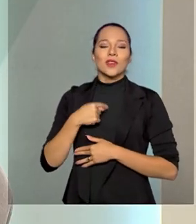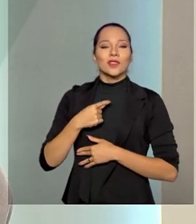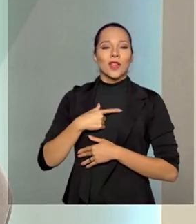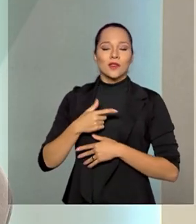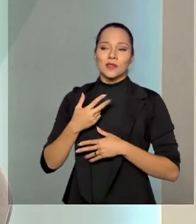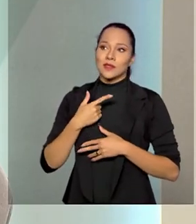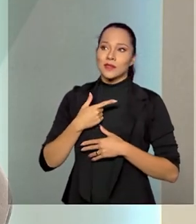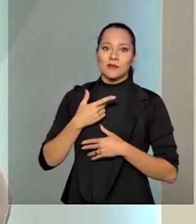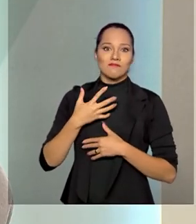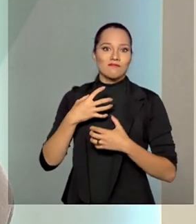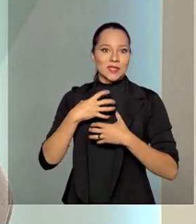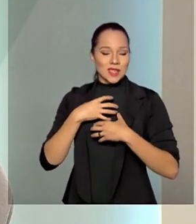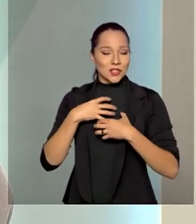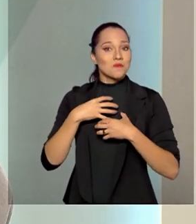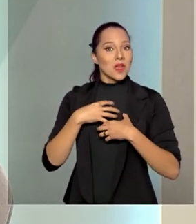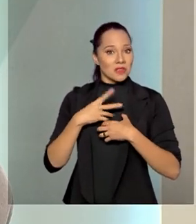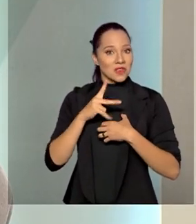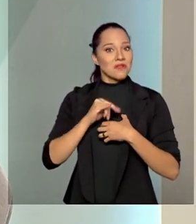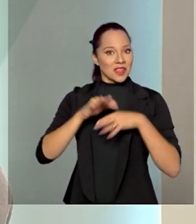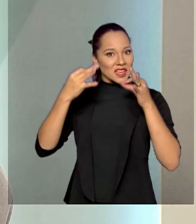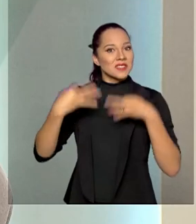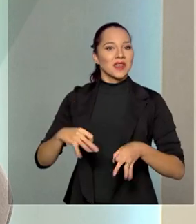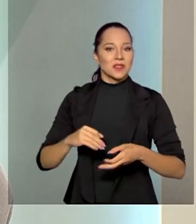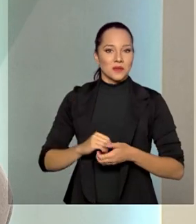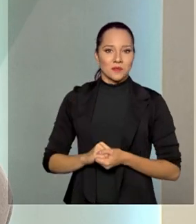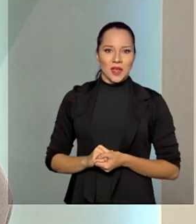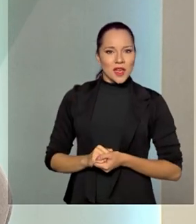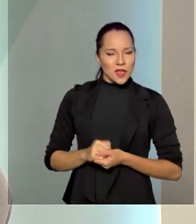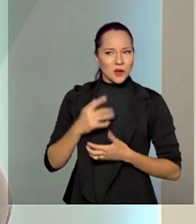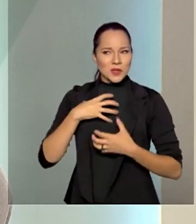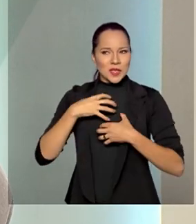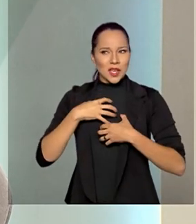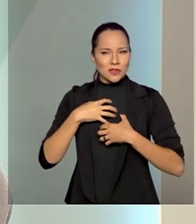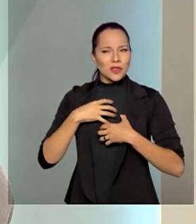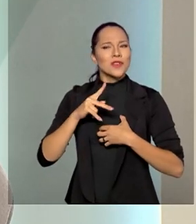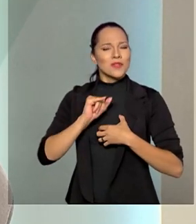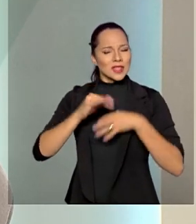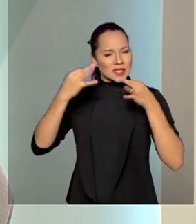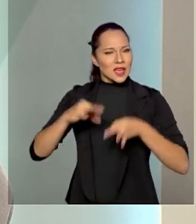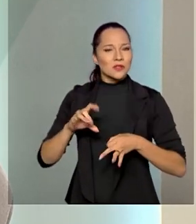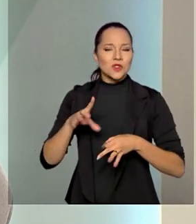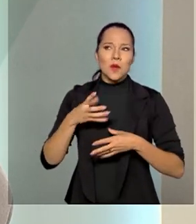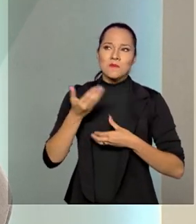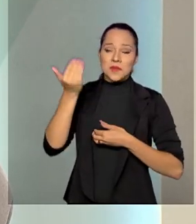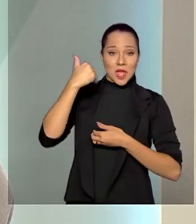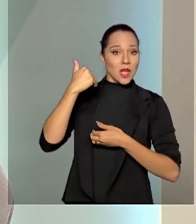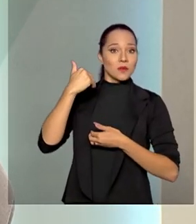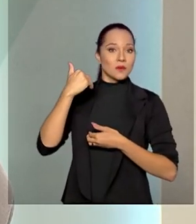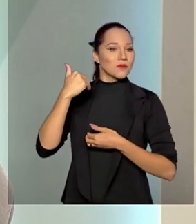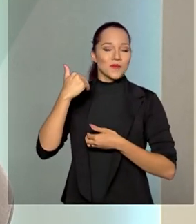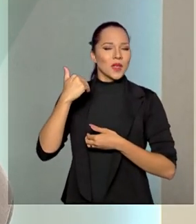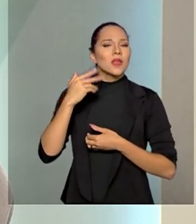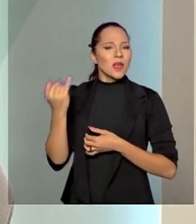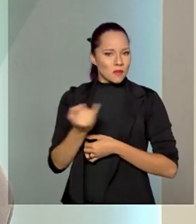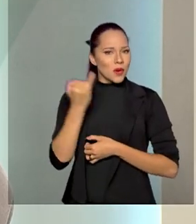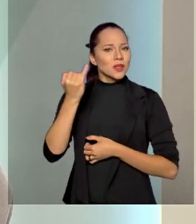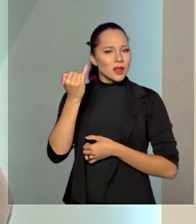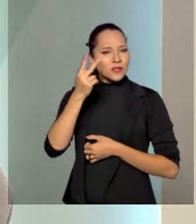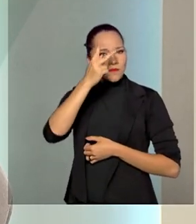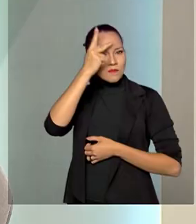otimismo e o meu otimismo, ele não é fruto apenas de um estado de espírito, que eu acho que é importante que as pessoas